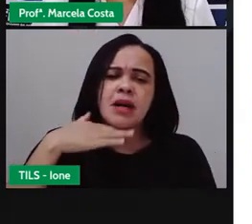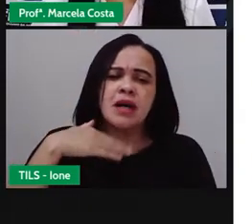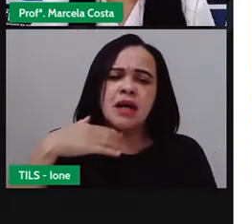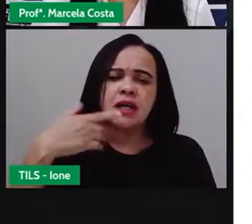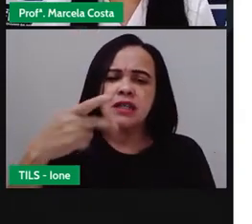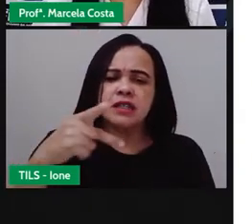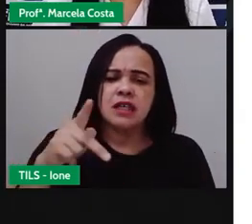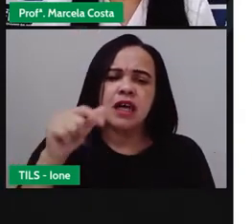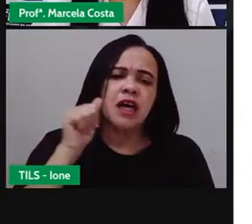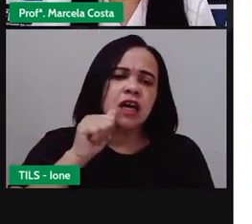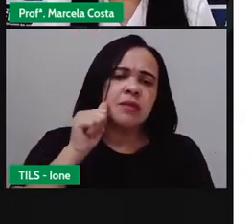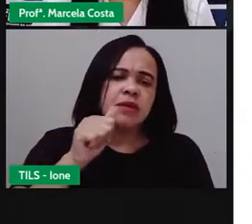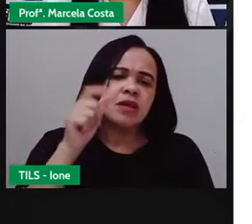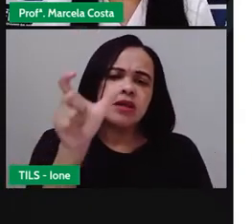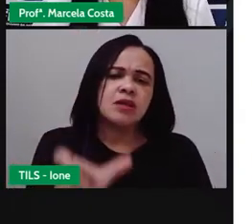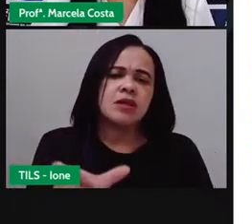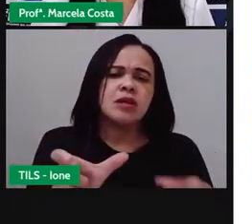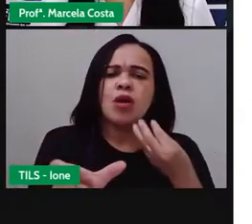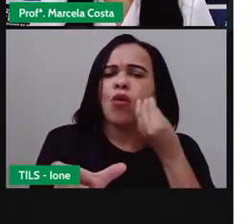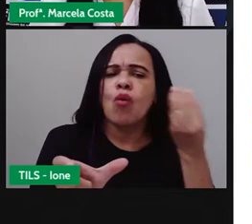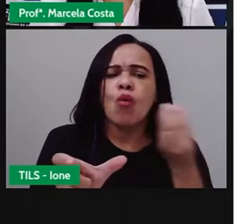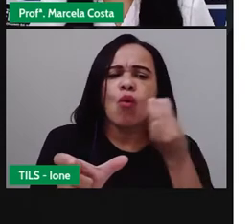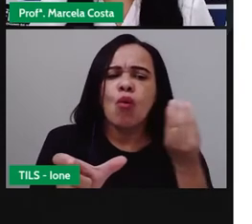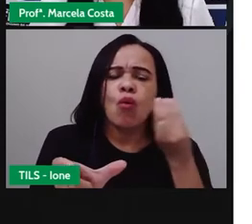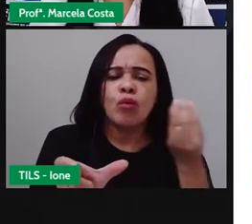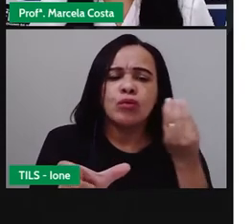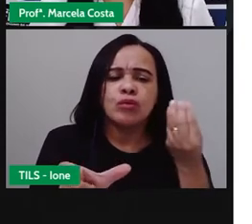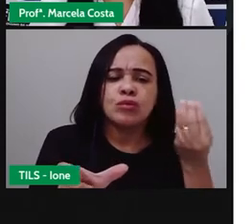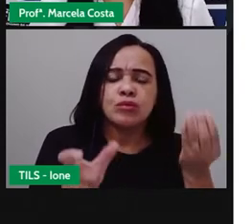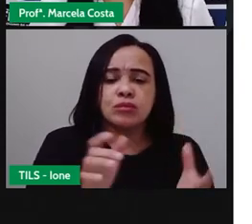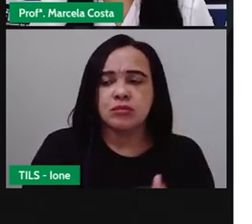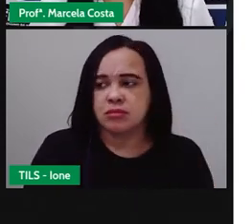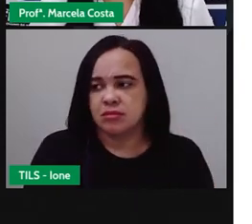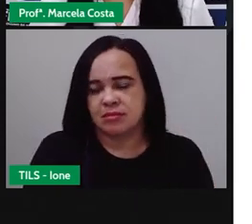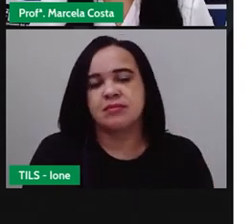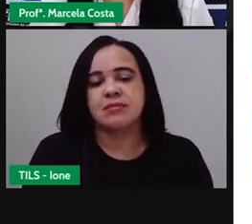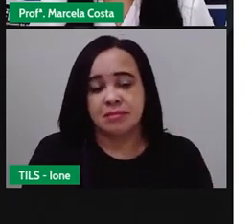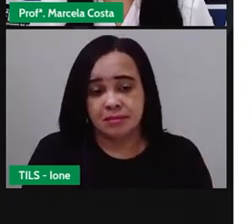A mãe da menina, como ela era? Ela era